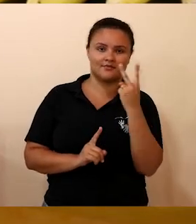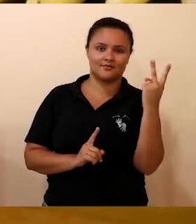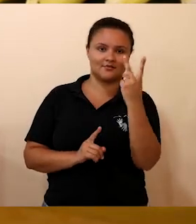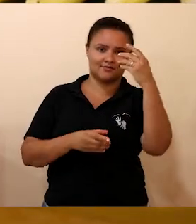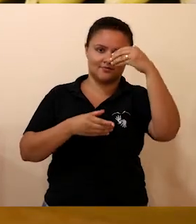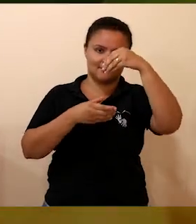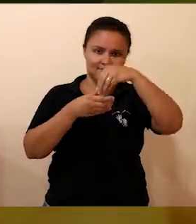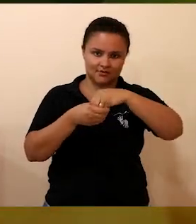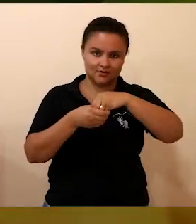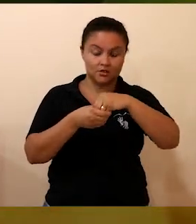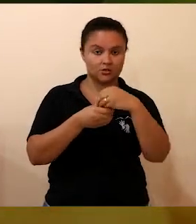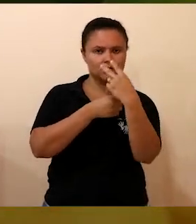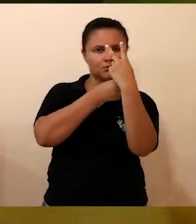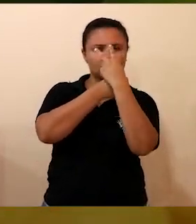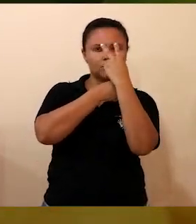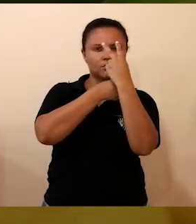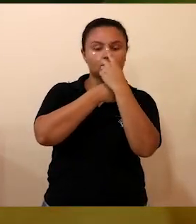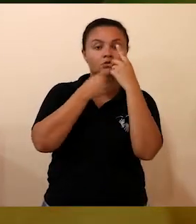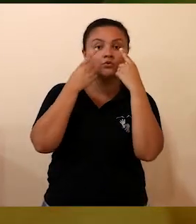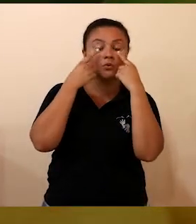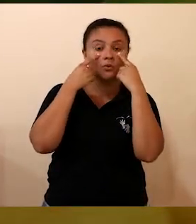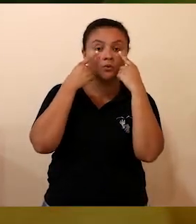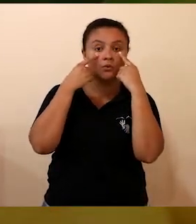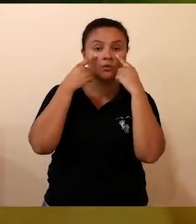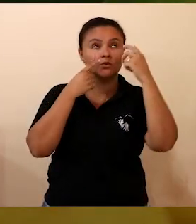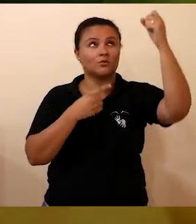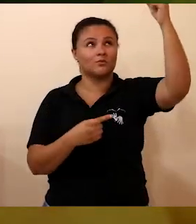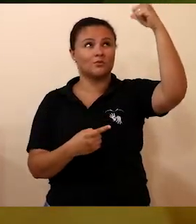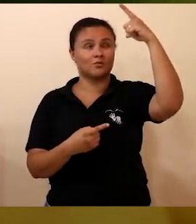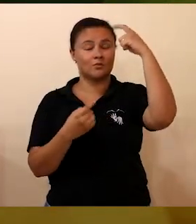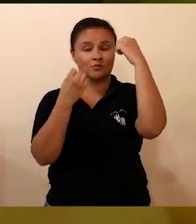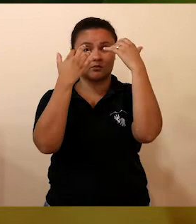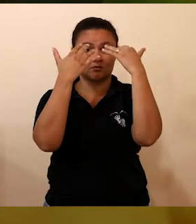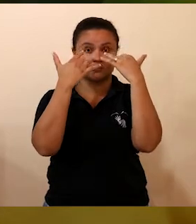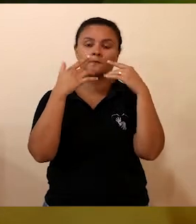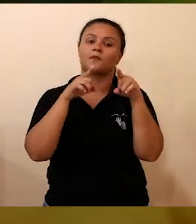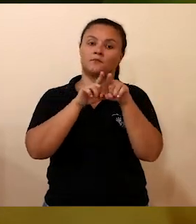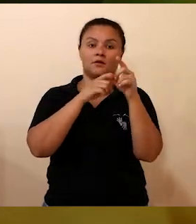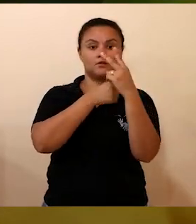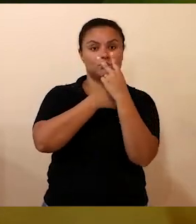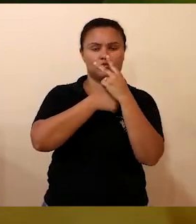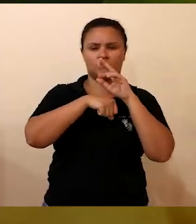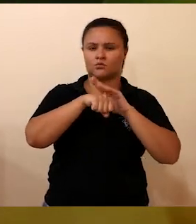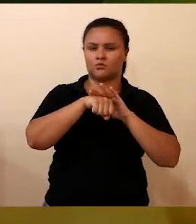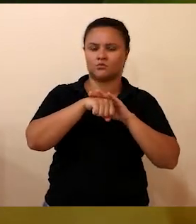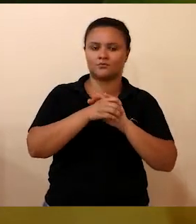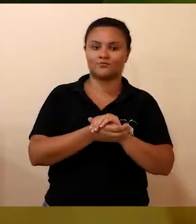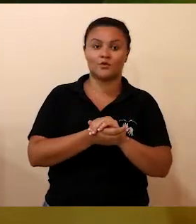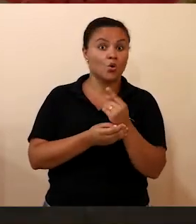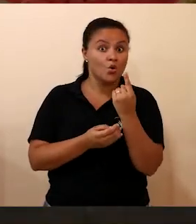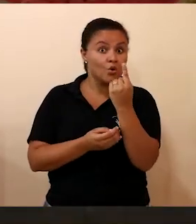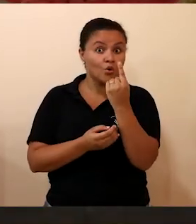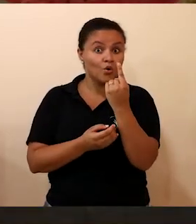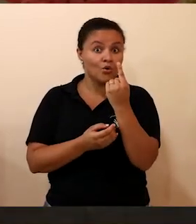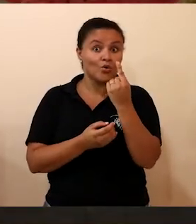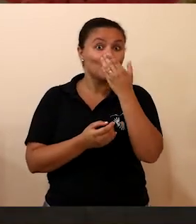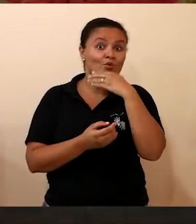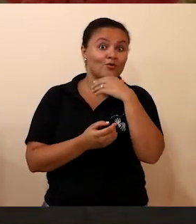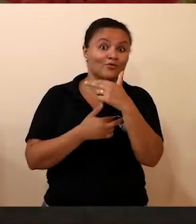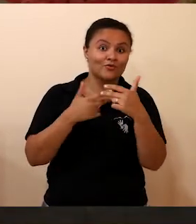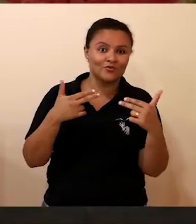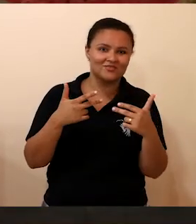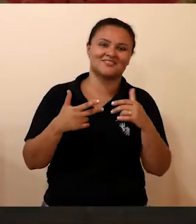que protege os olhos contra a exposição ultravioleta e combate a catarata. Uma única fruta que pode render pratos variados.